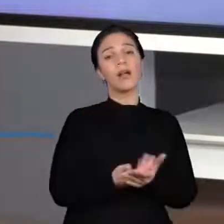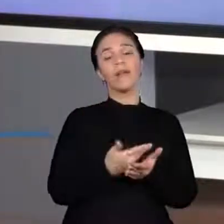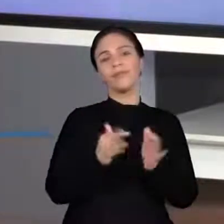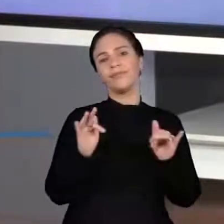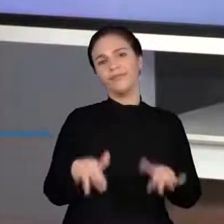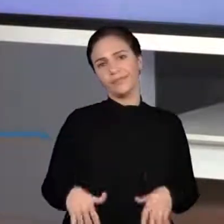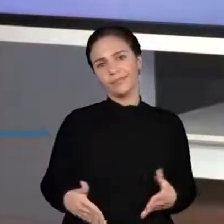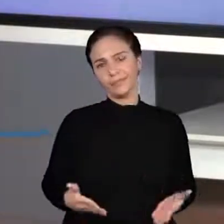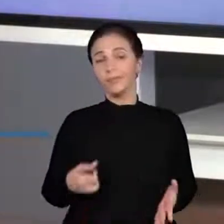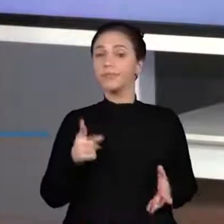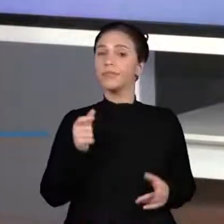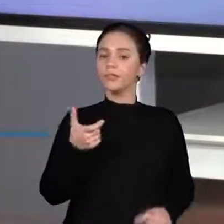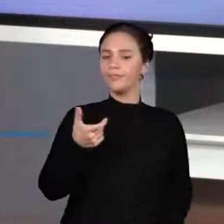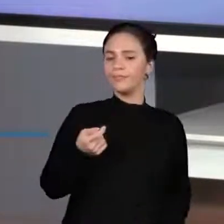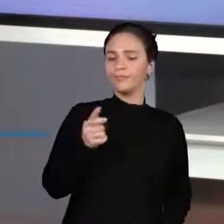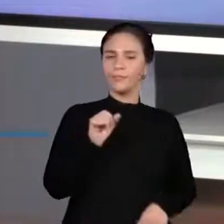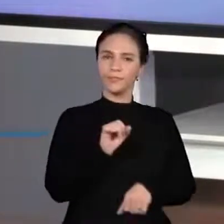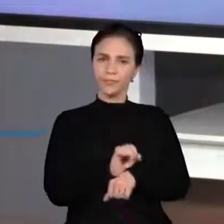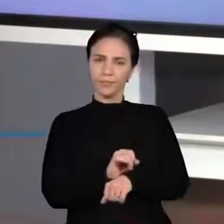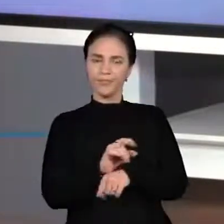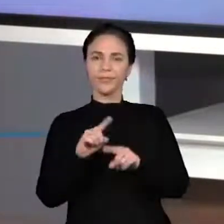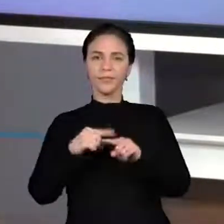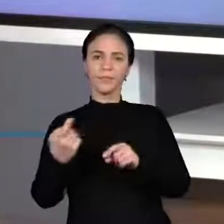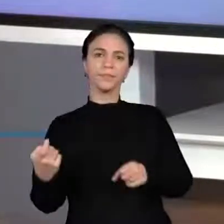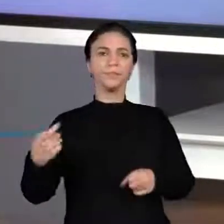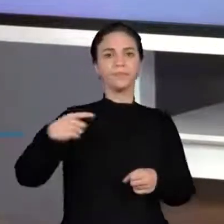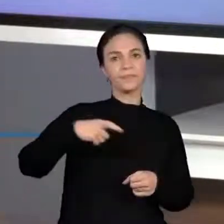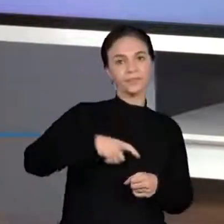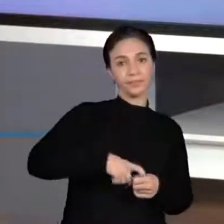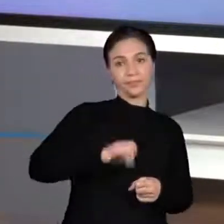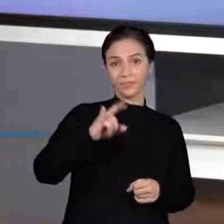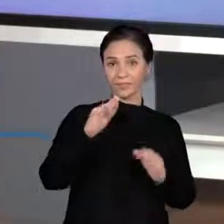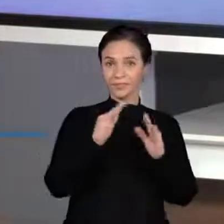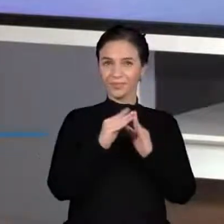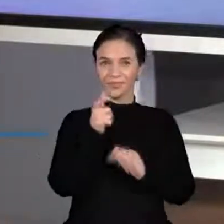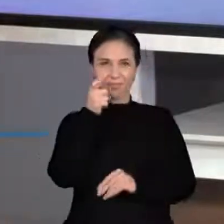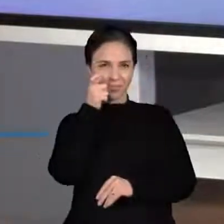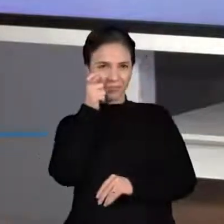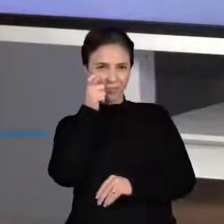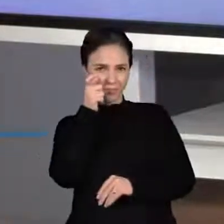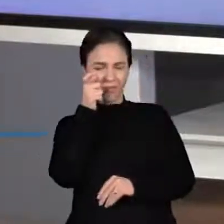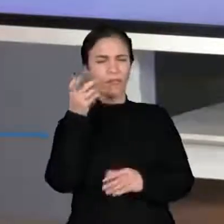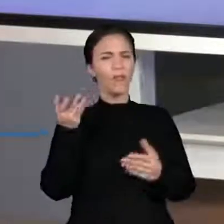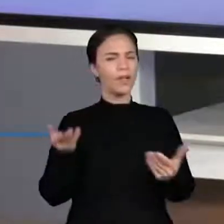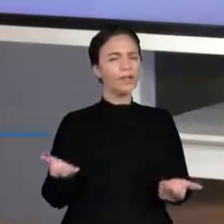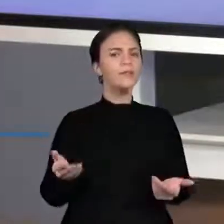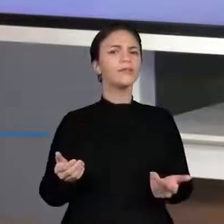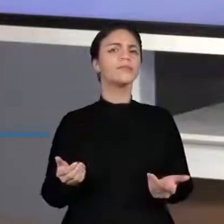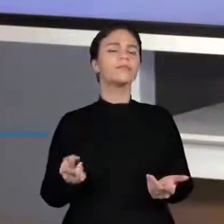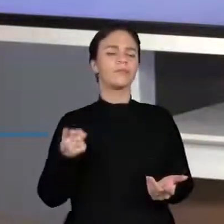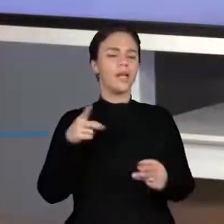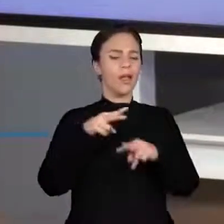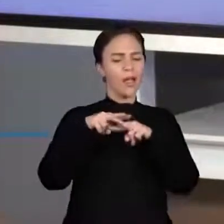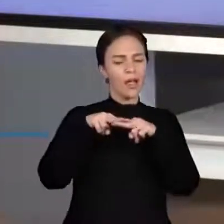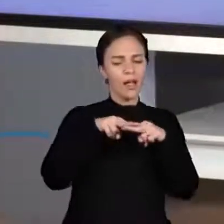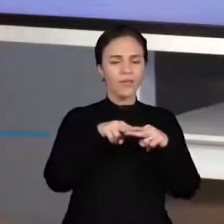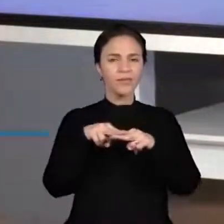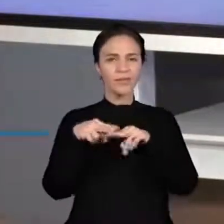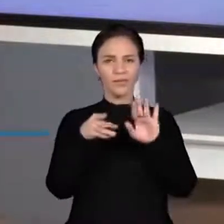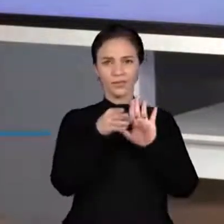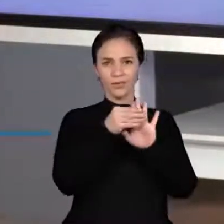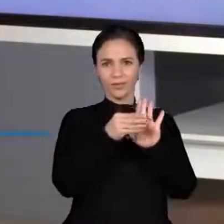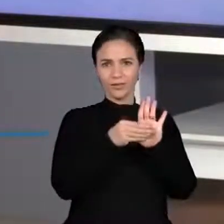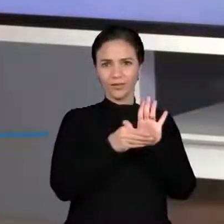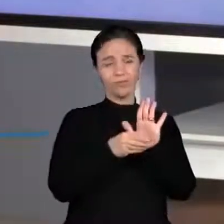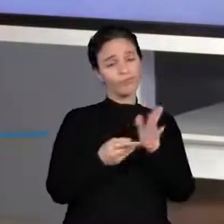Mas você pode pausar e depois voltar. Se você estiver assistindo aí na sua casa, porque você está fazendo uma revisão de conteúdos,